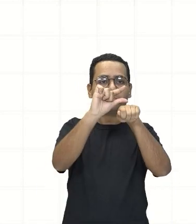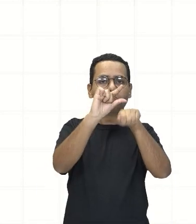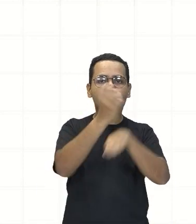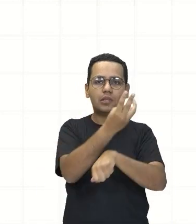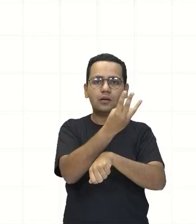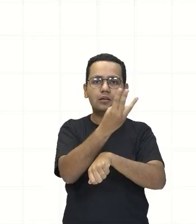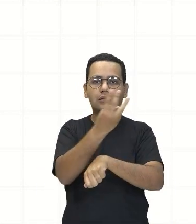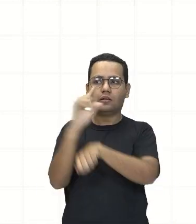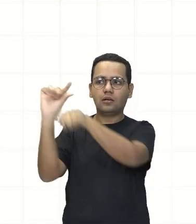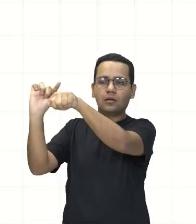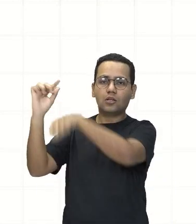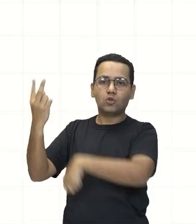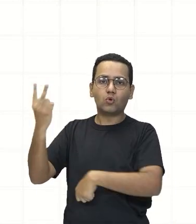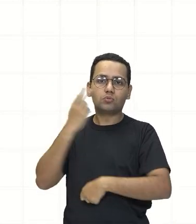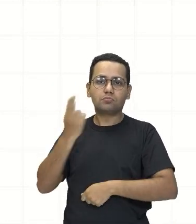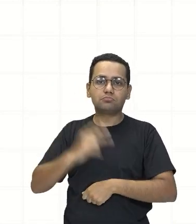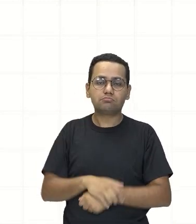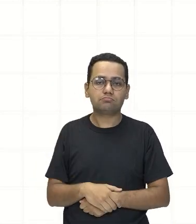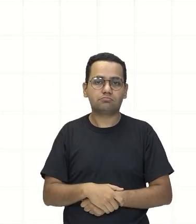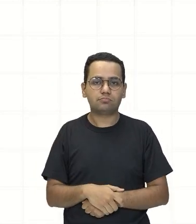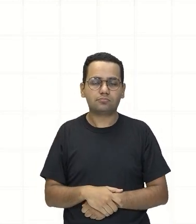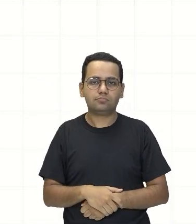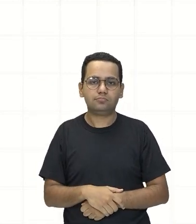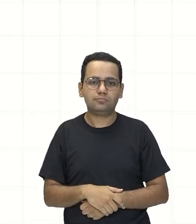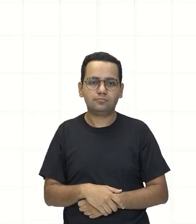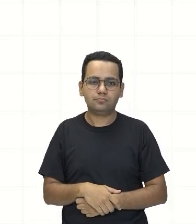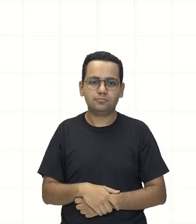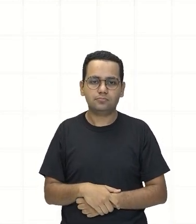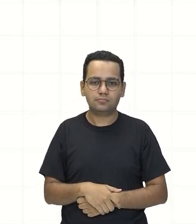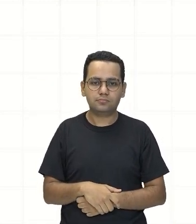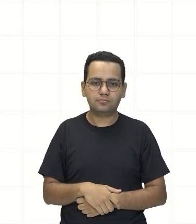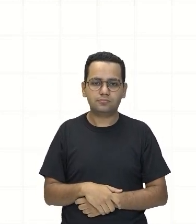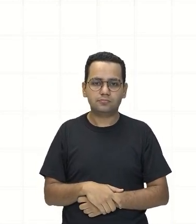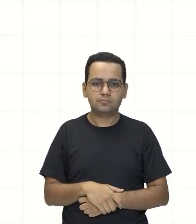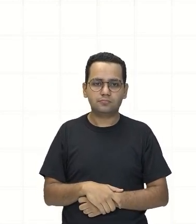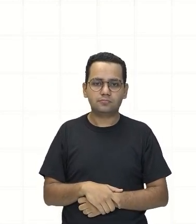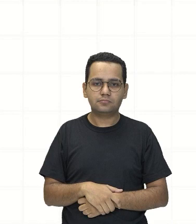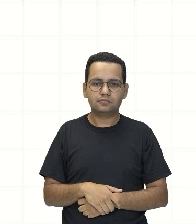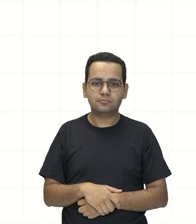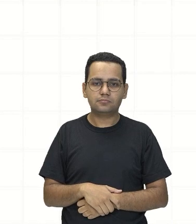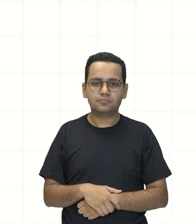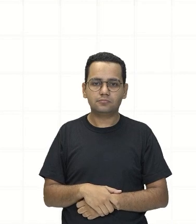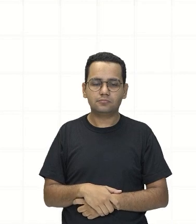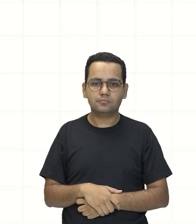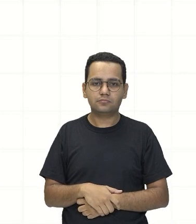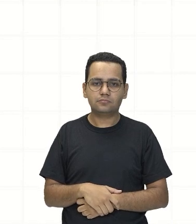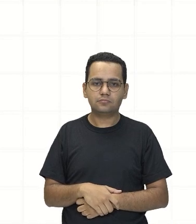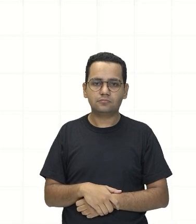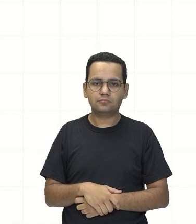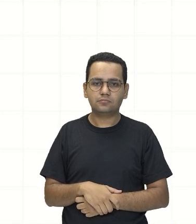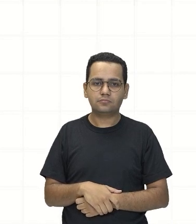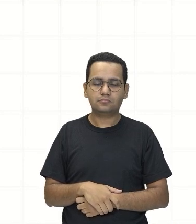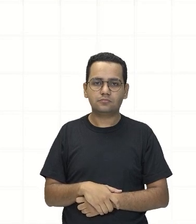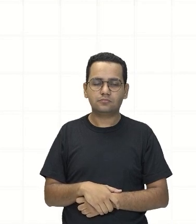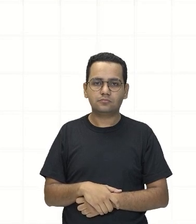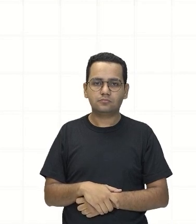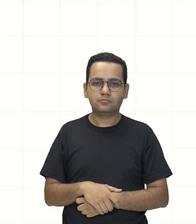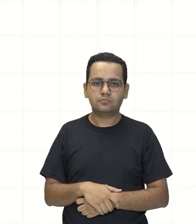Ou desculpa 10 elevado a 2 Então portanto Vamos então Elevar